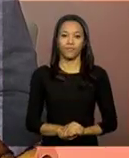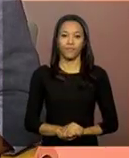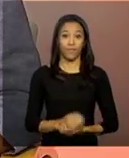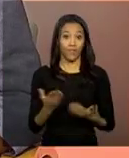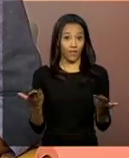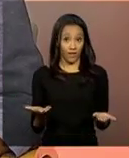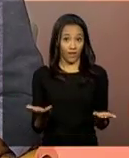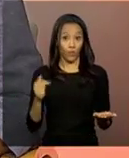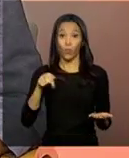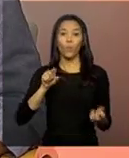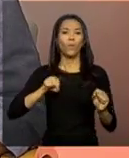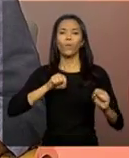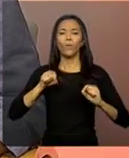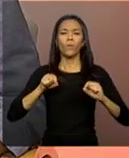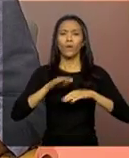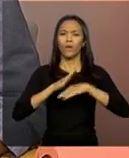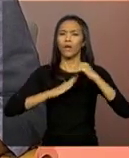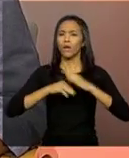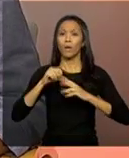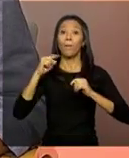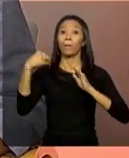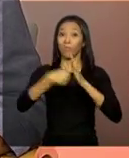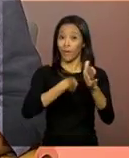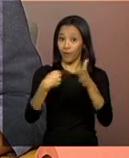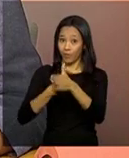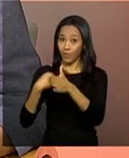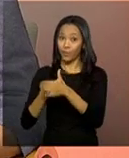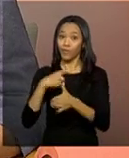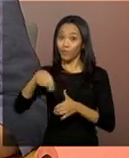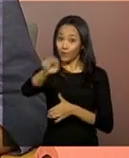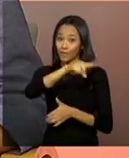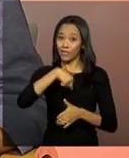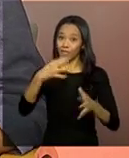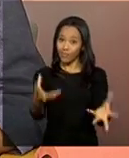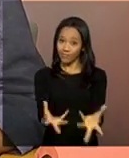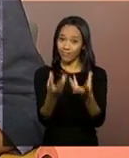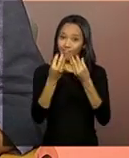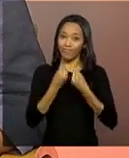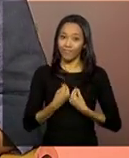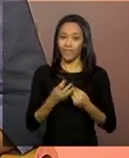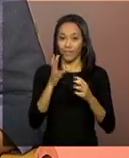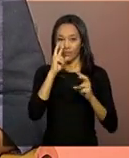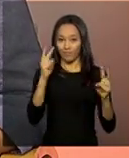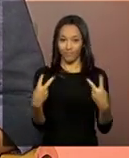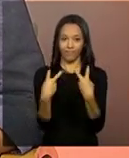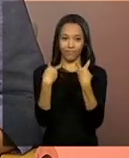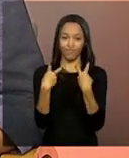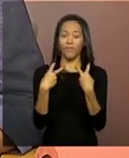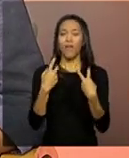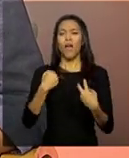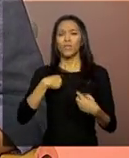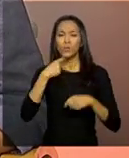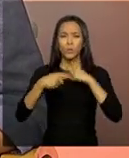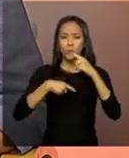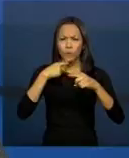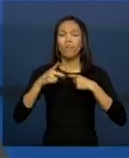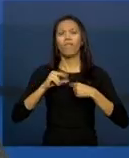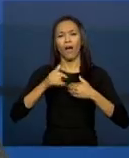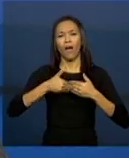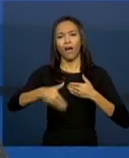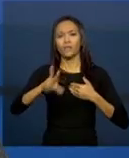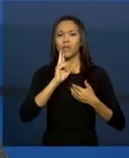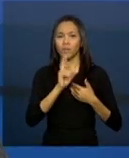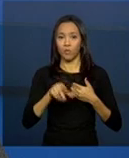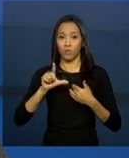Este bloco será destinado a responder as perguntas enviadas por você, telespectador. As dúvidas serão respondidas por Luiz